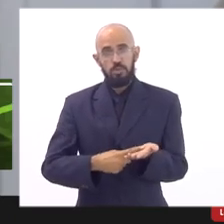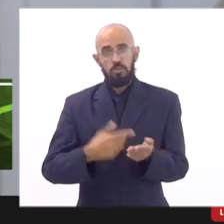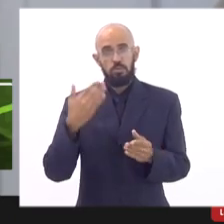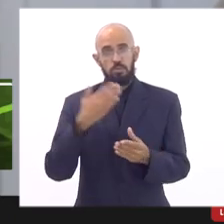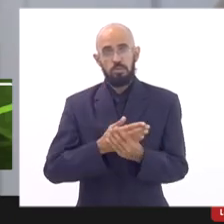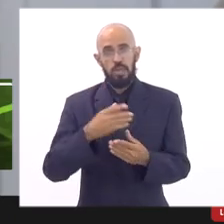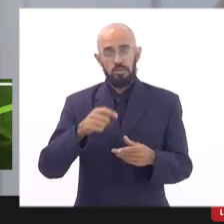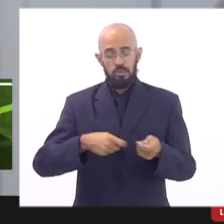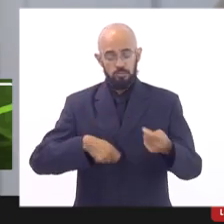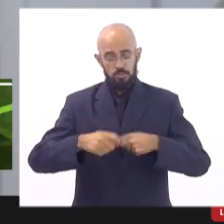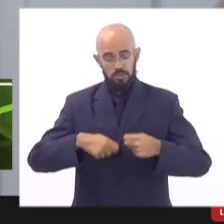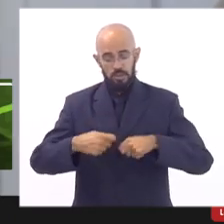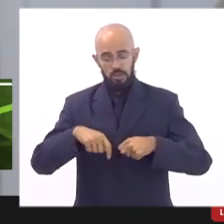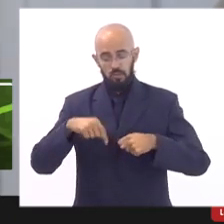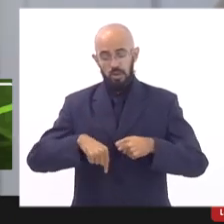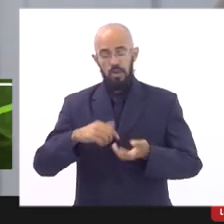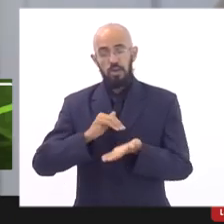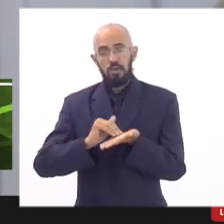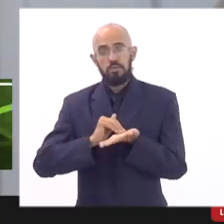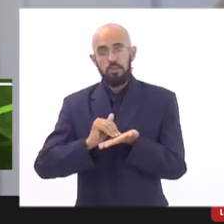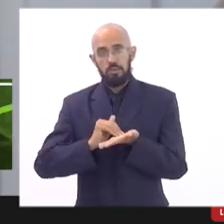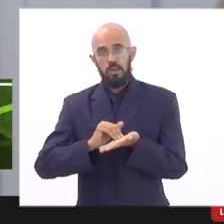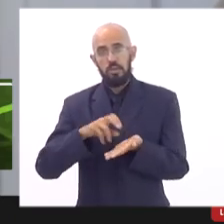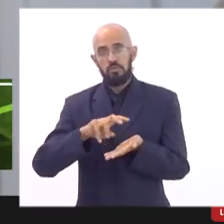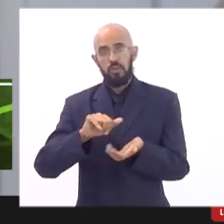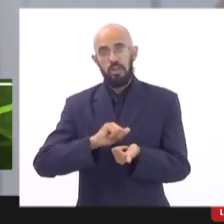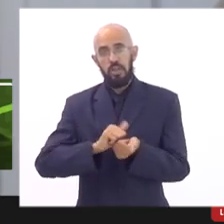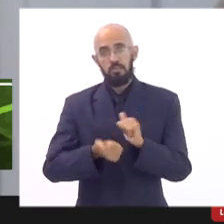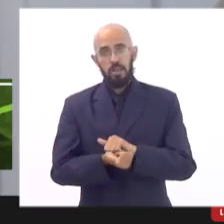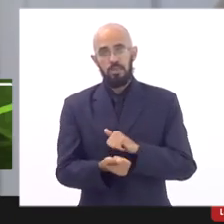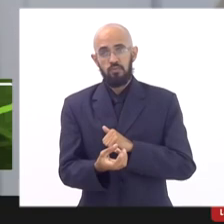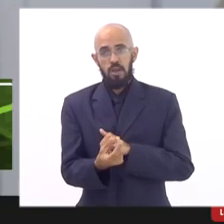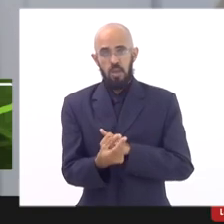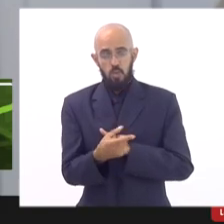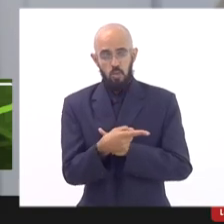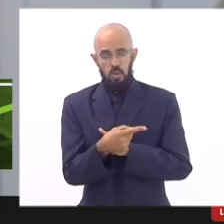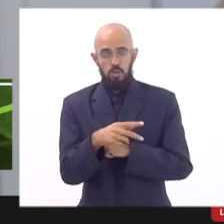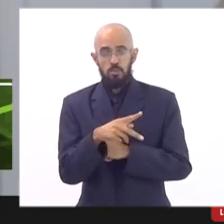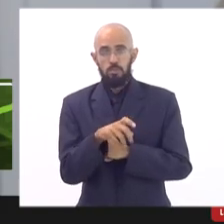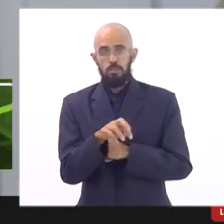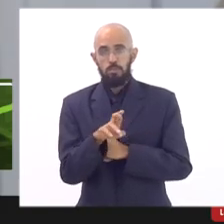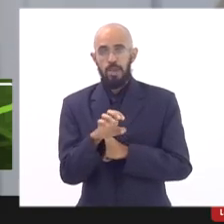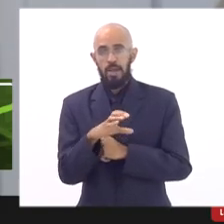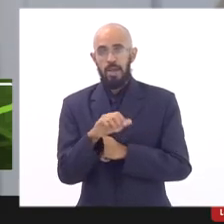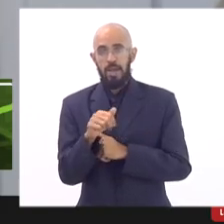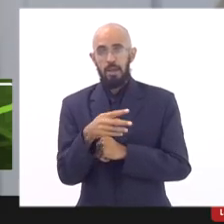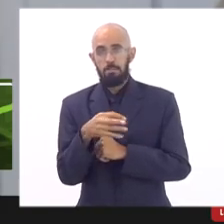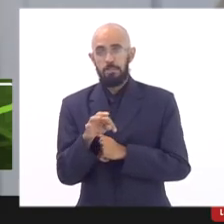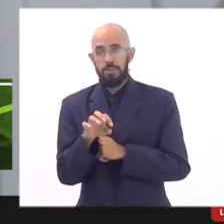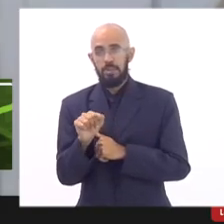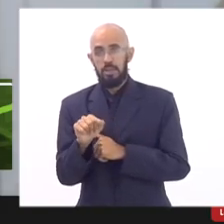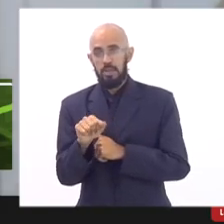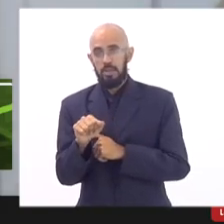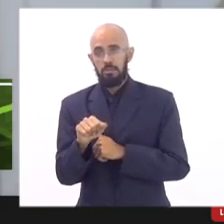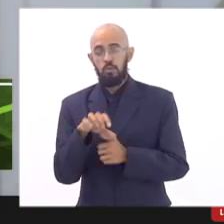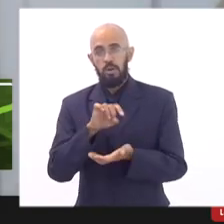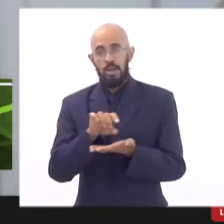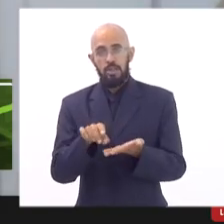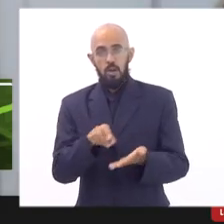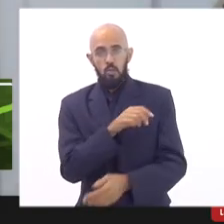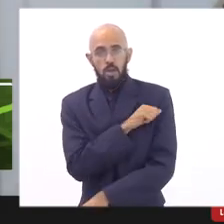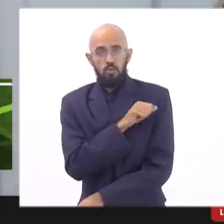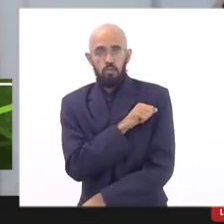secretaria a gente vai ajustar esse valor e o per capita do horário parcial vai chegar a 76